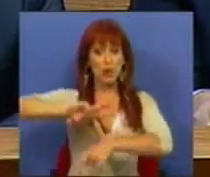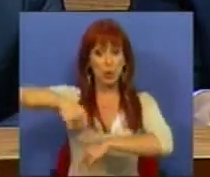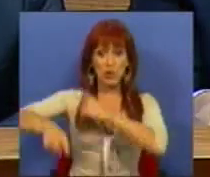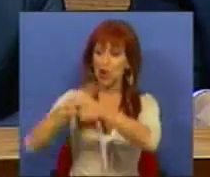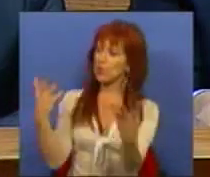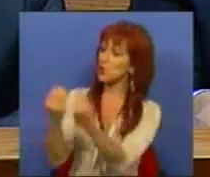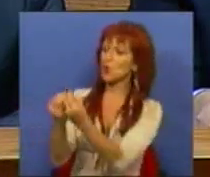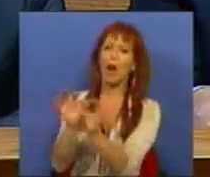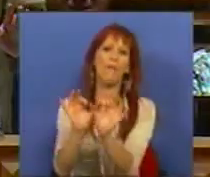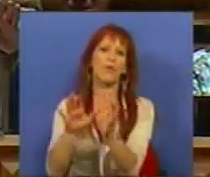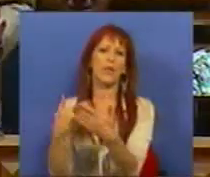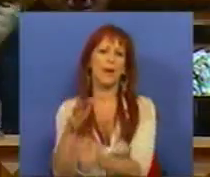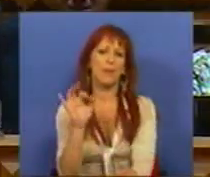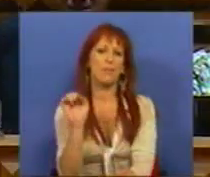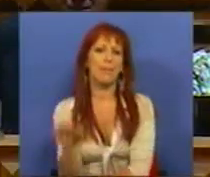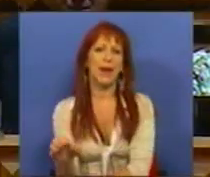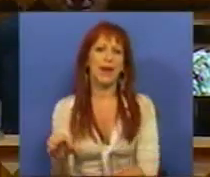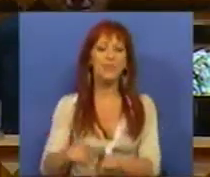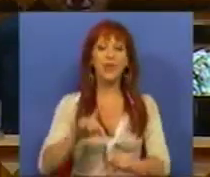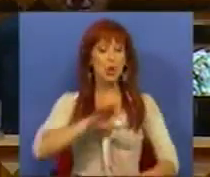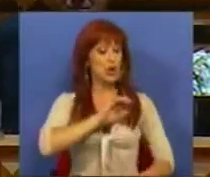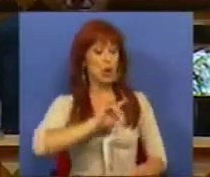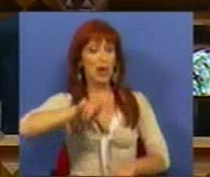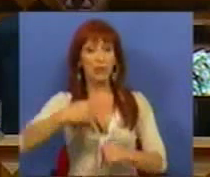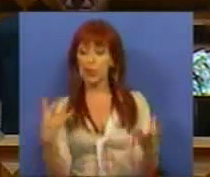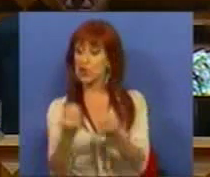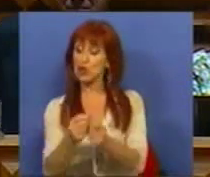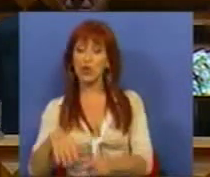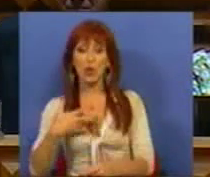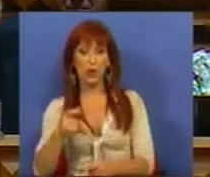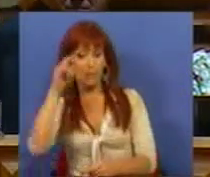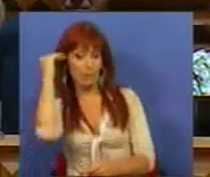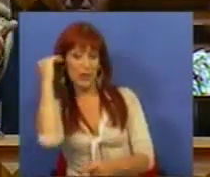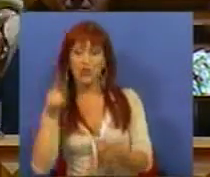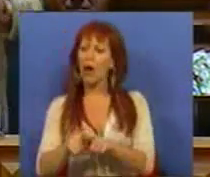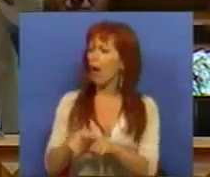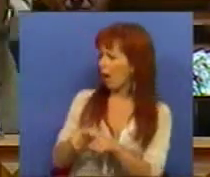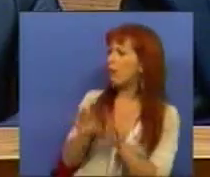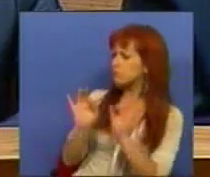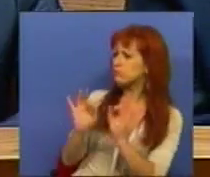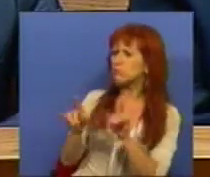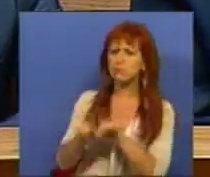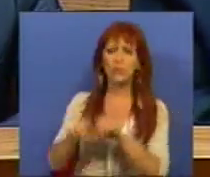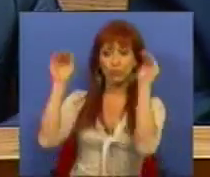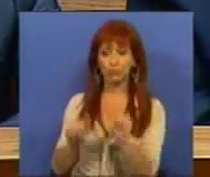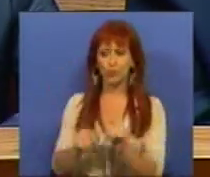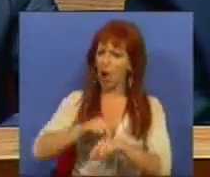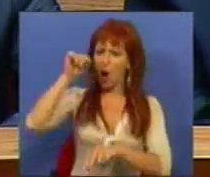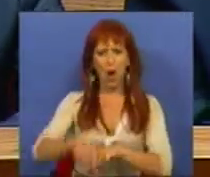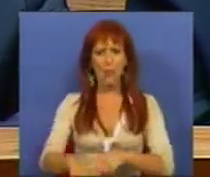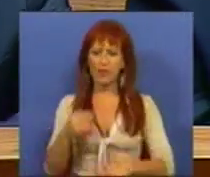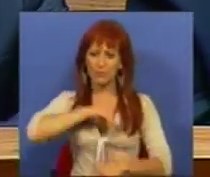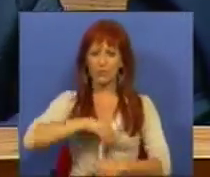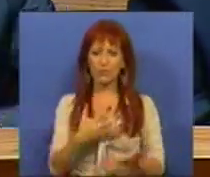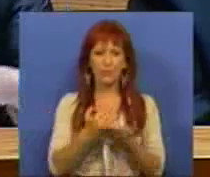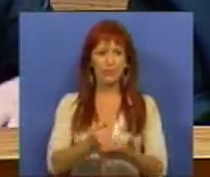horas consigo já é a favor do PEC. E o Sr. depois de duas horas com o Dr. Pedro Passos Coelho já é a favor da redução já do